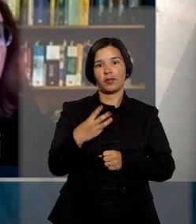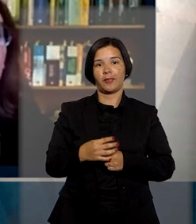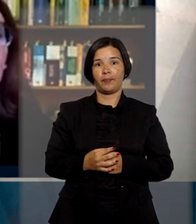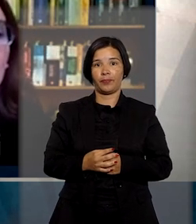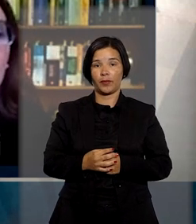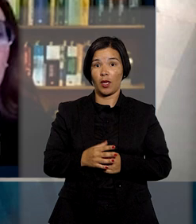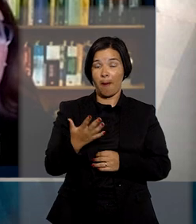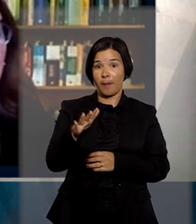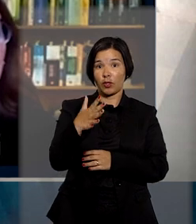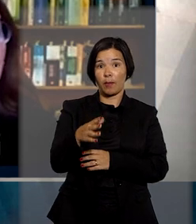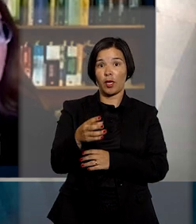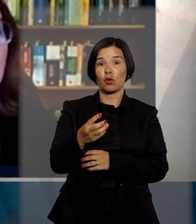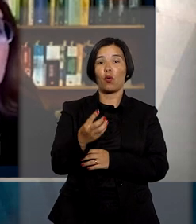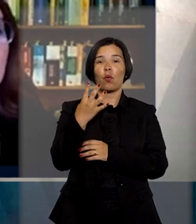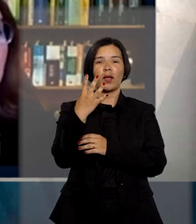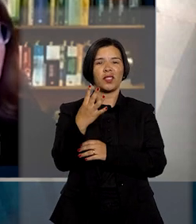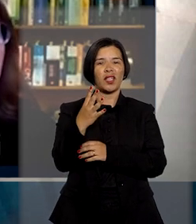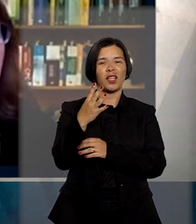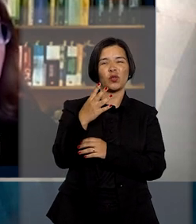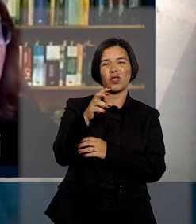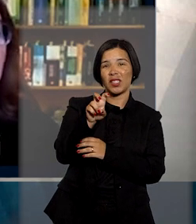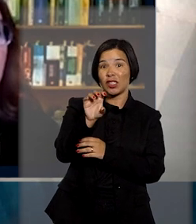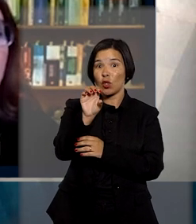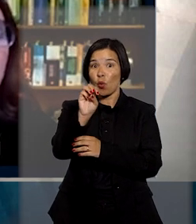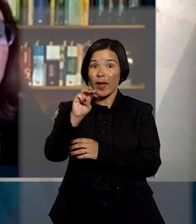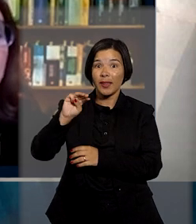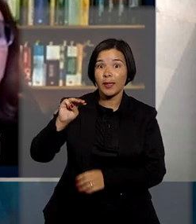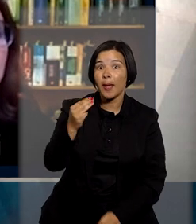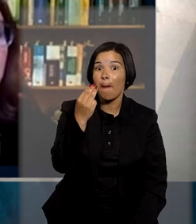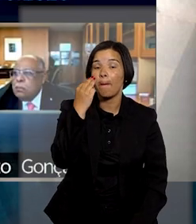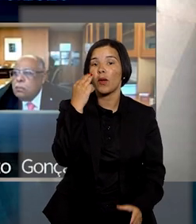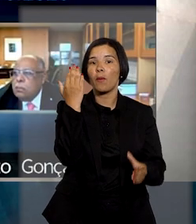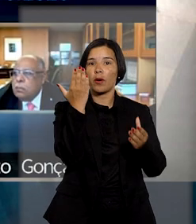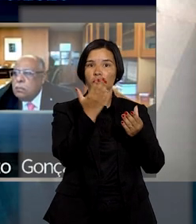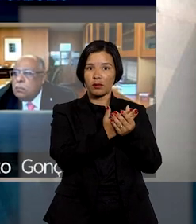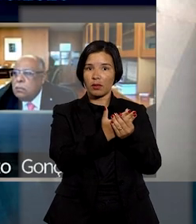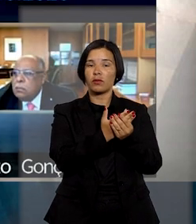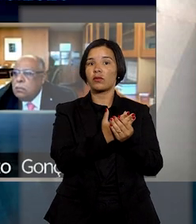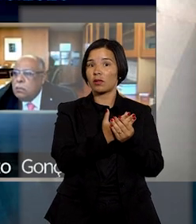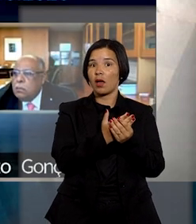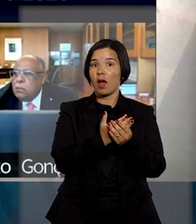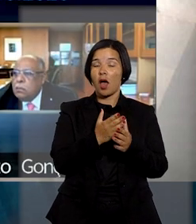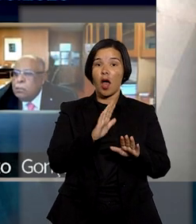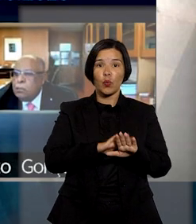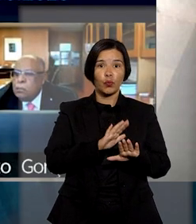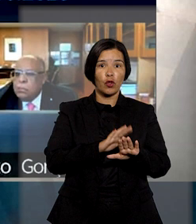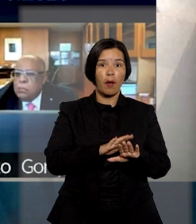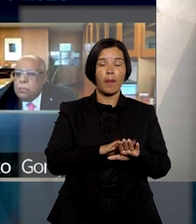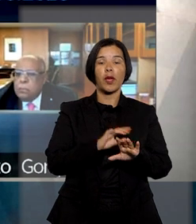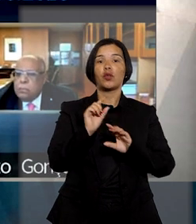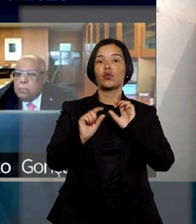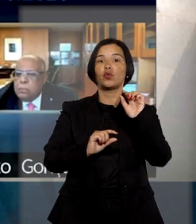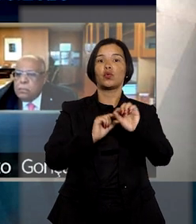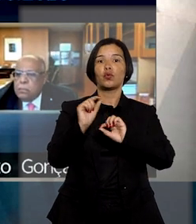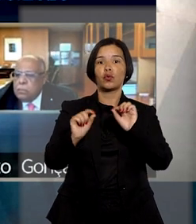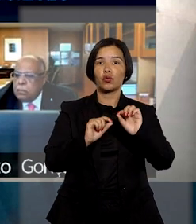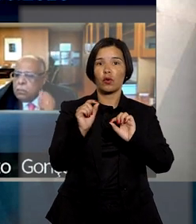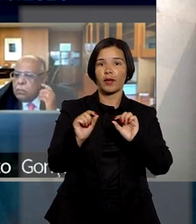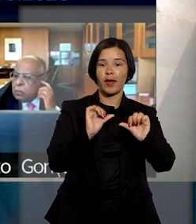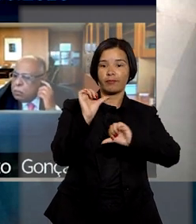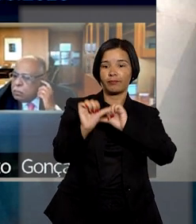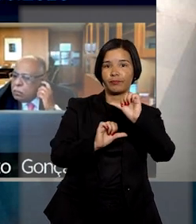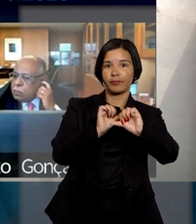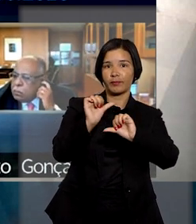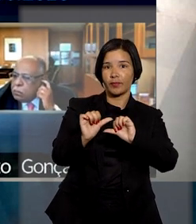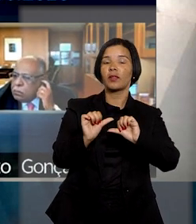estimada em torno de 450 mil processos. Atualmente, a alternativa mais plausível para